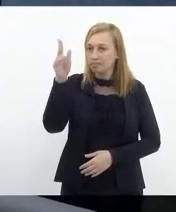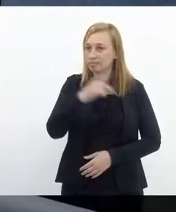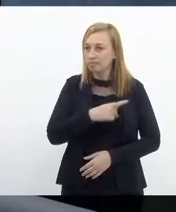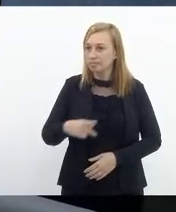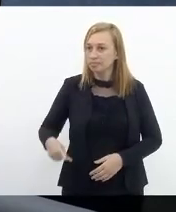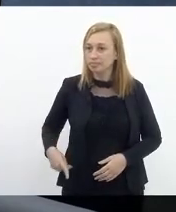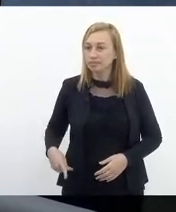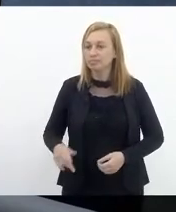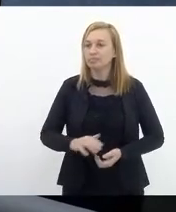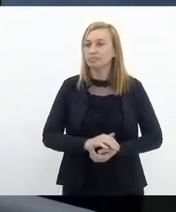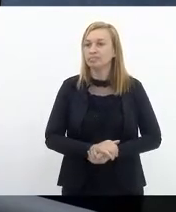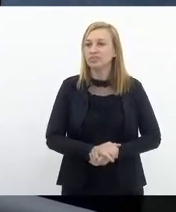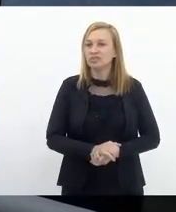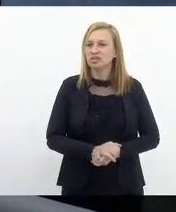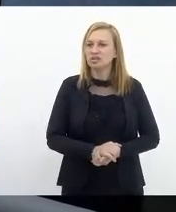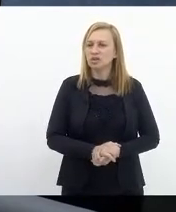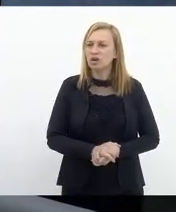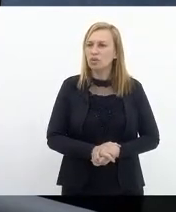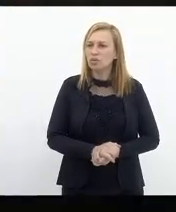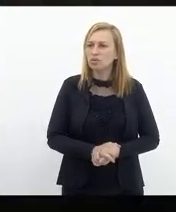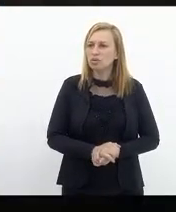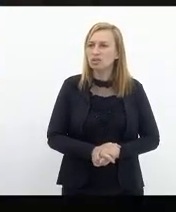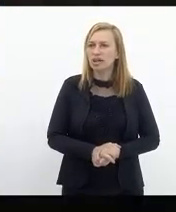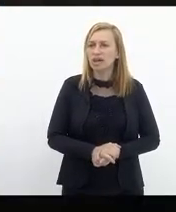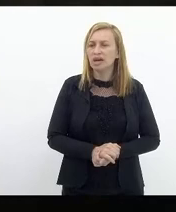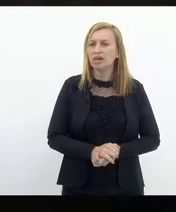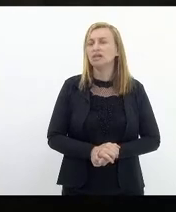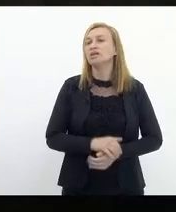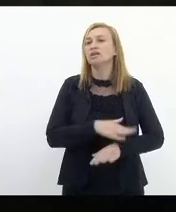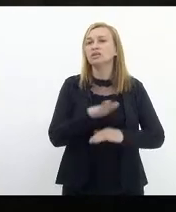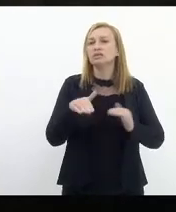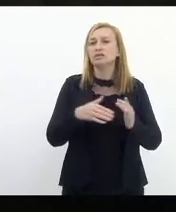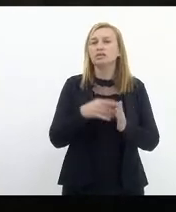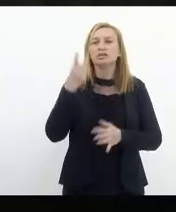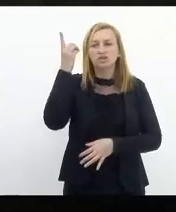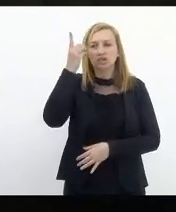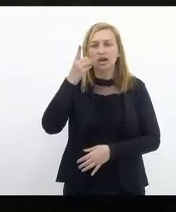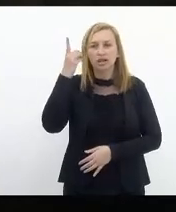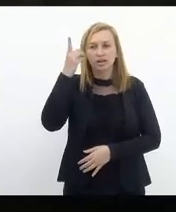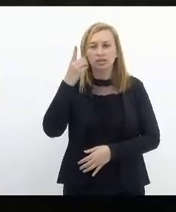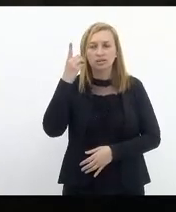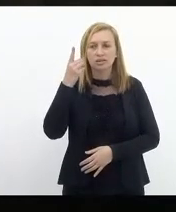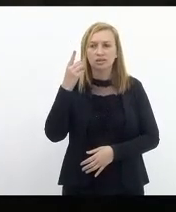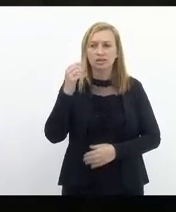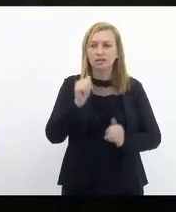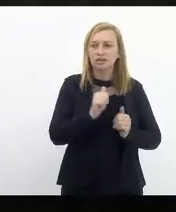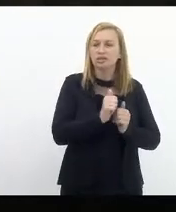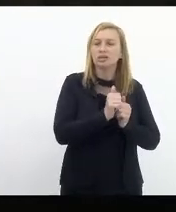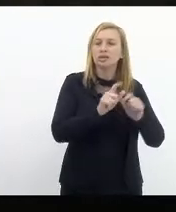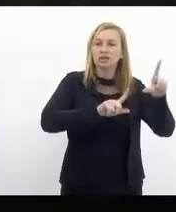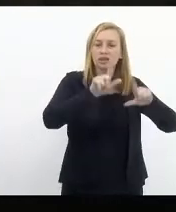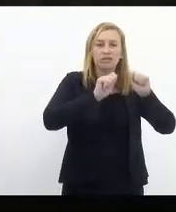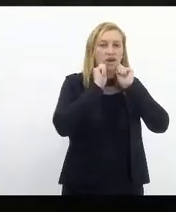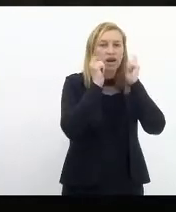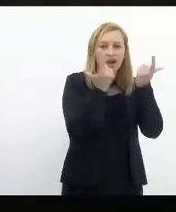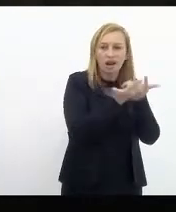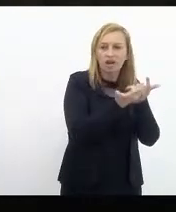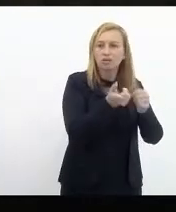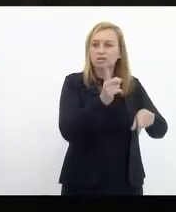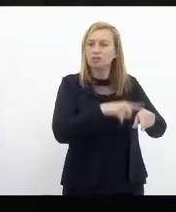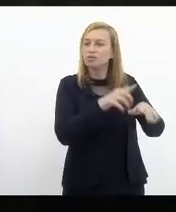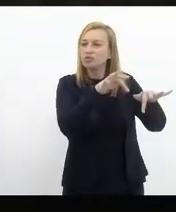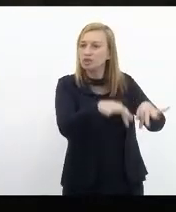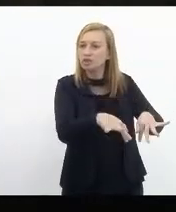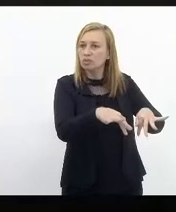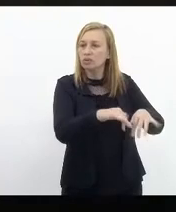senhoras e senhores, deputados, senhoras e senhores que estão assistindo ainda a TV Alerj, expediente final.